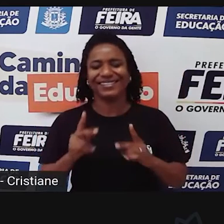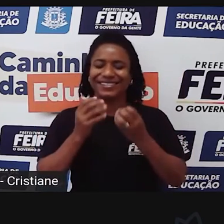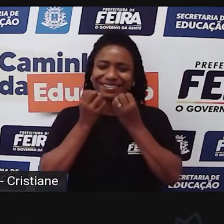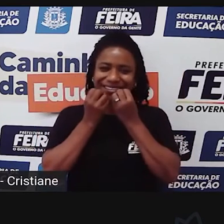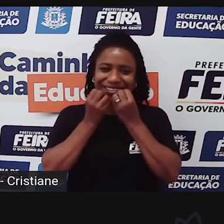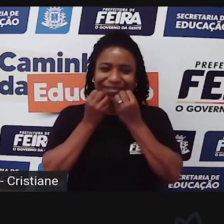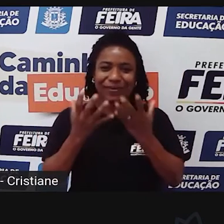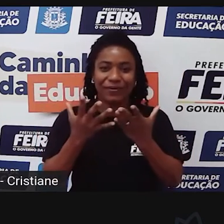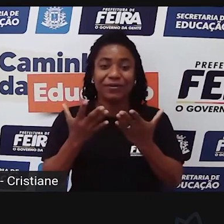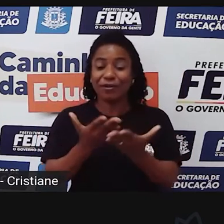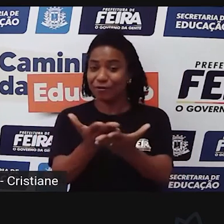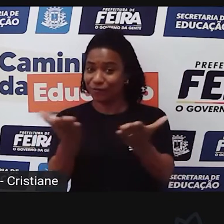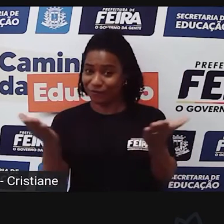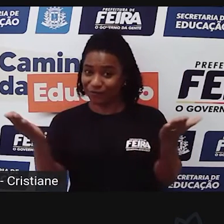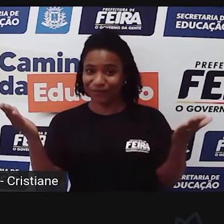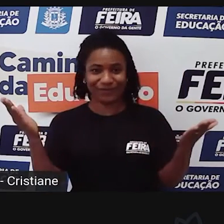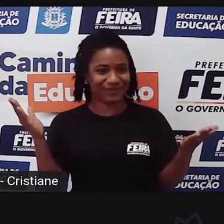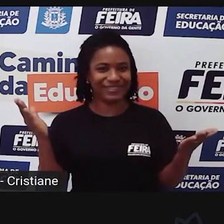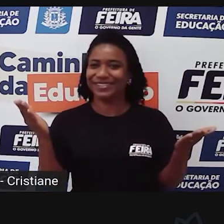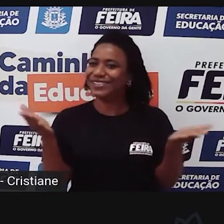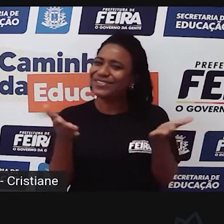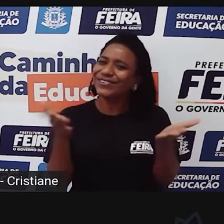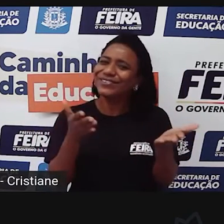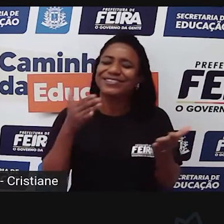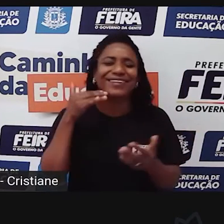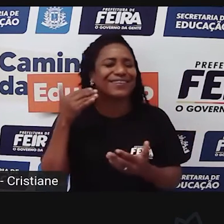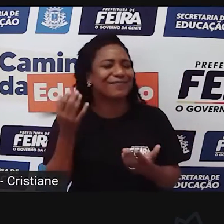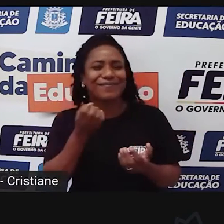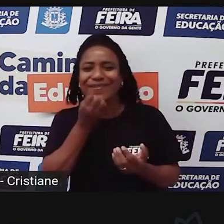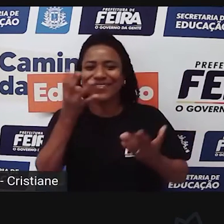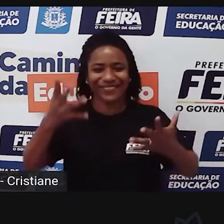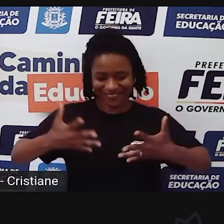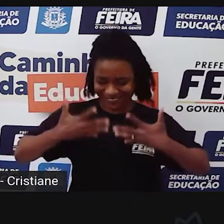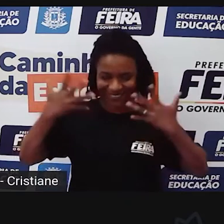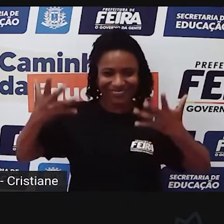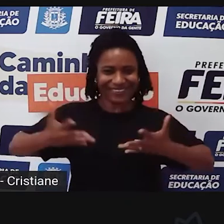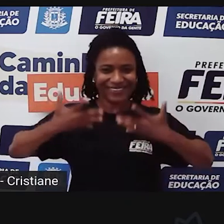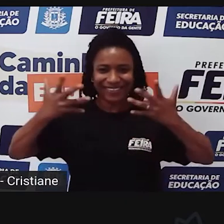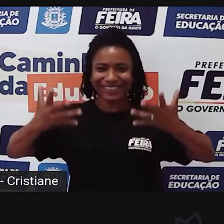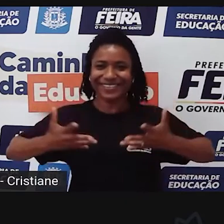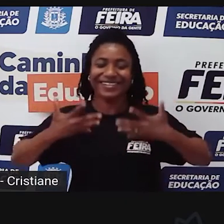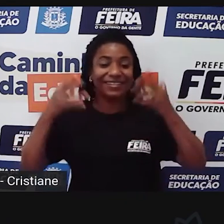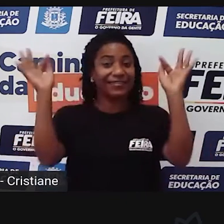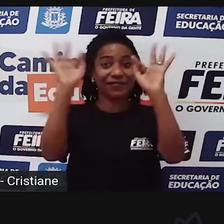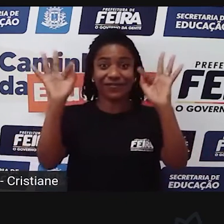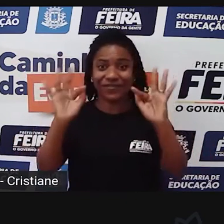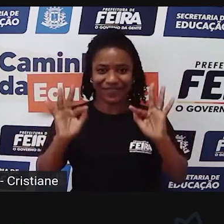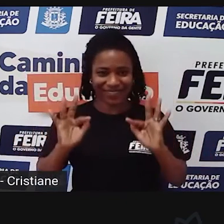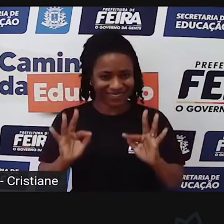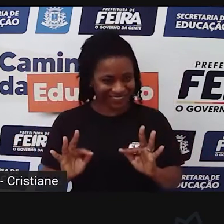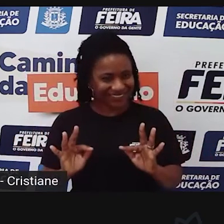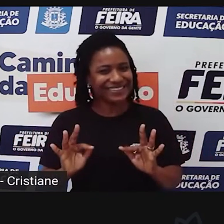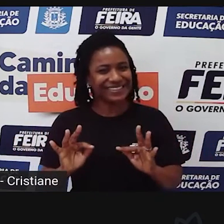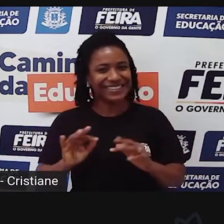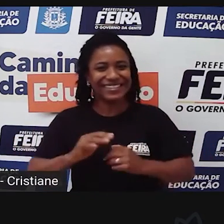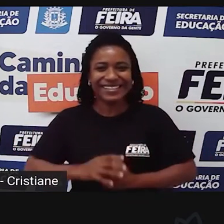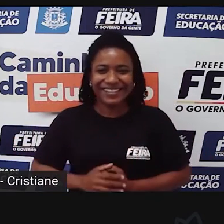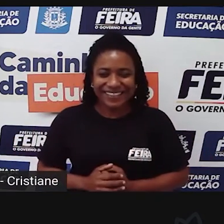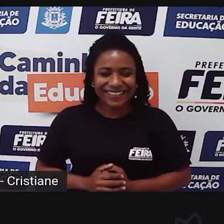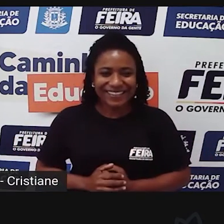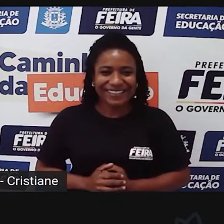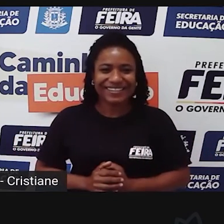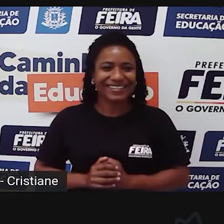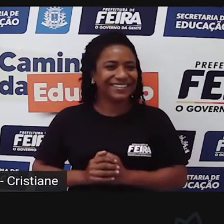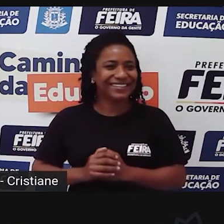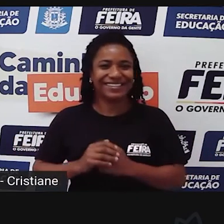tenham um dia cheio de doces, alegrias, com muita coisa boa, bem recheadinho mesmo de coisas